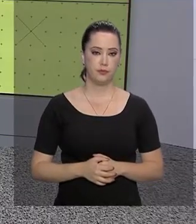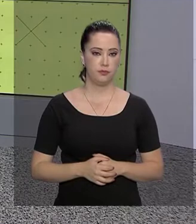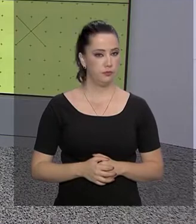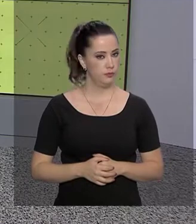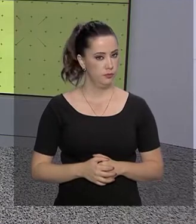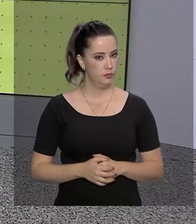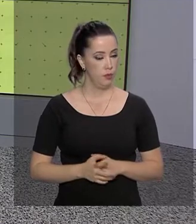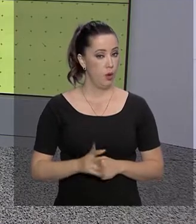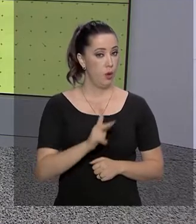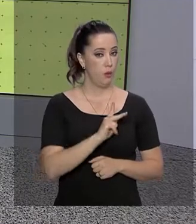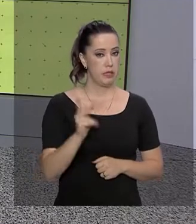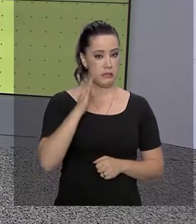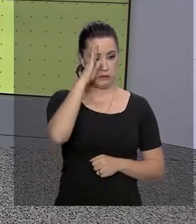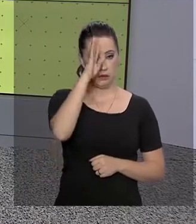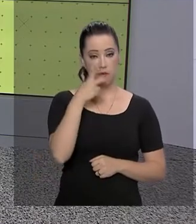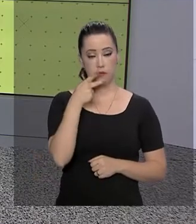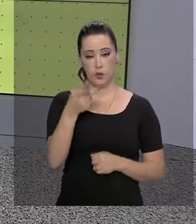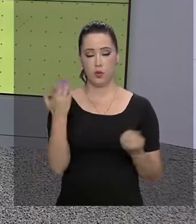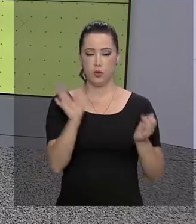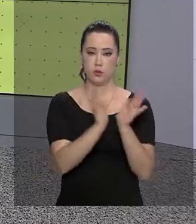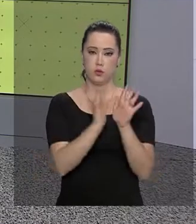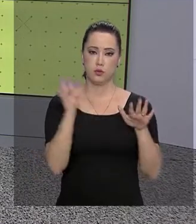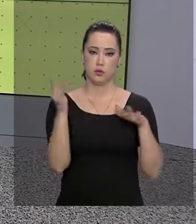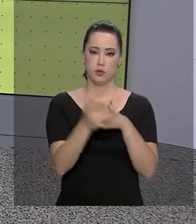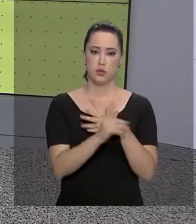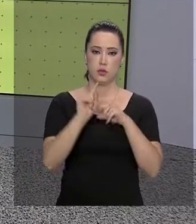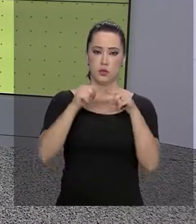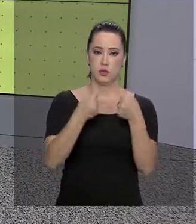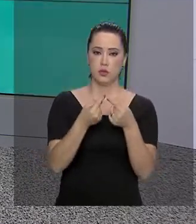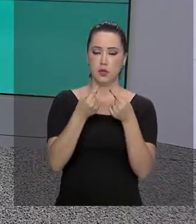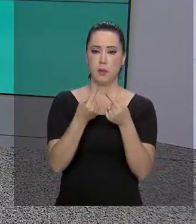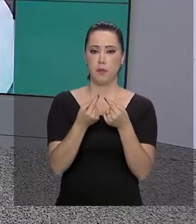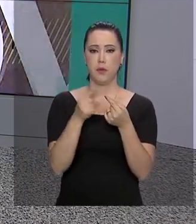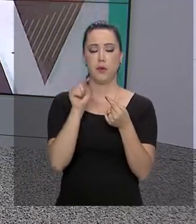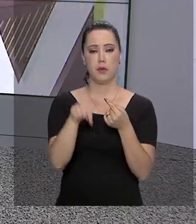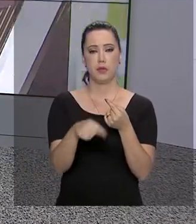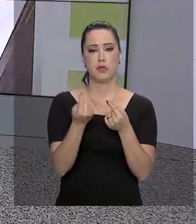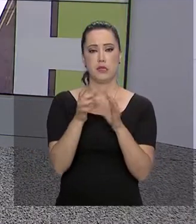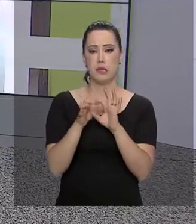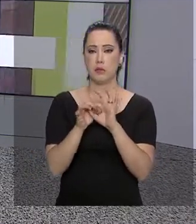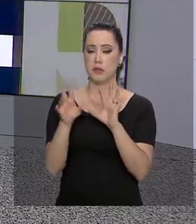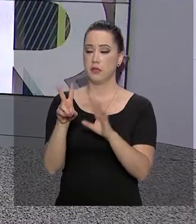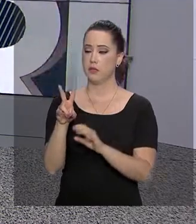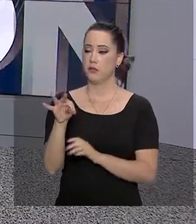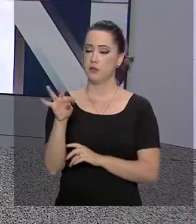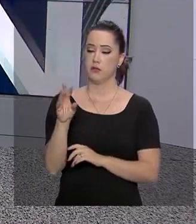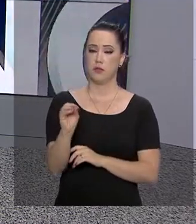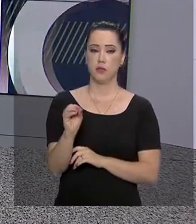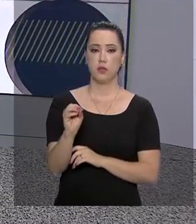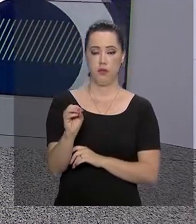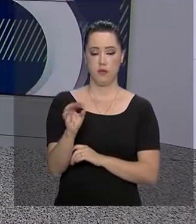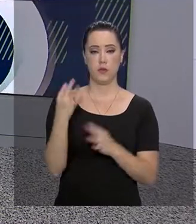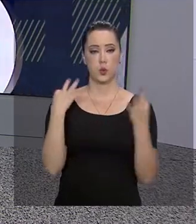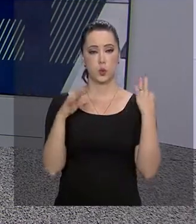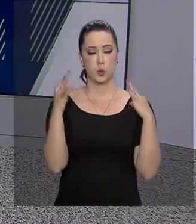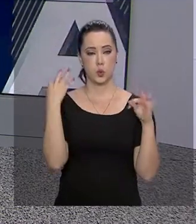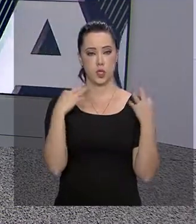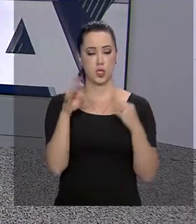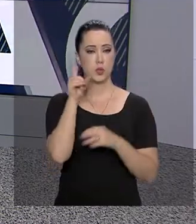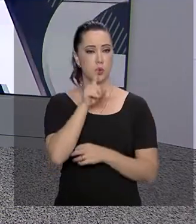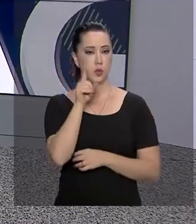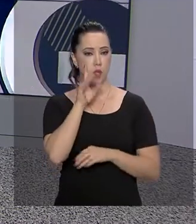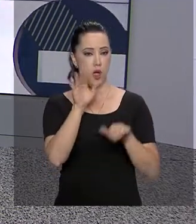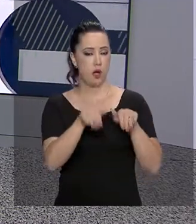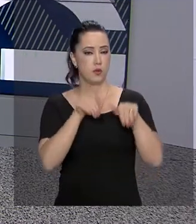Bolsonaro destacou hoje pelas redes sociais que depois da dispensa de vistos para turistas americanos, australianos,